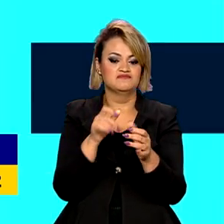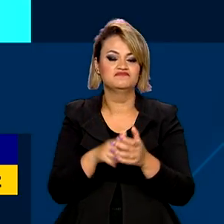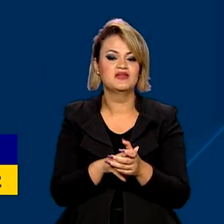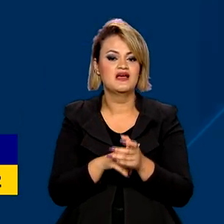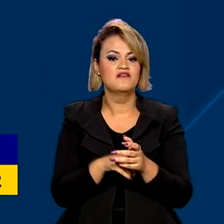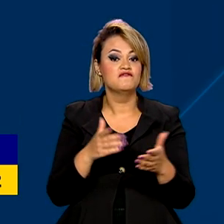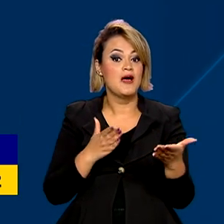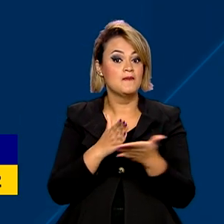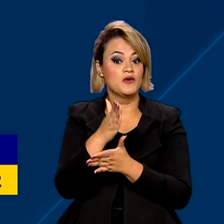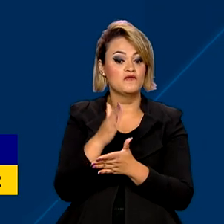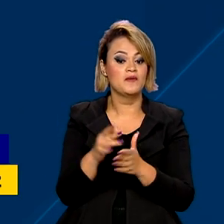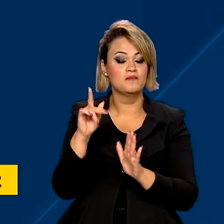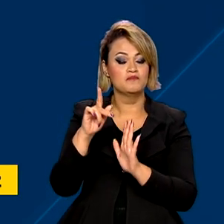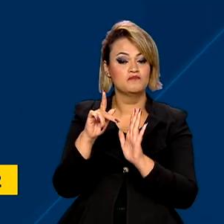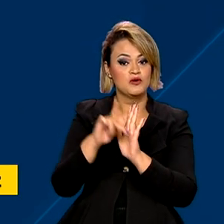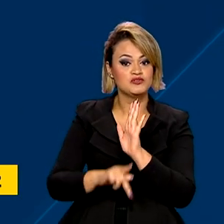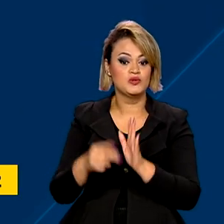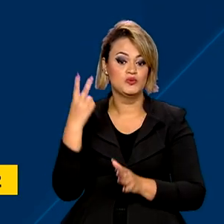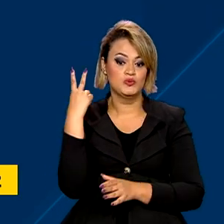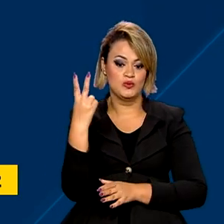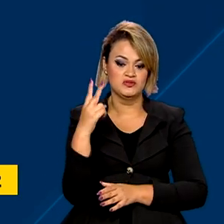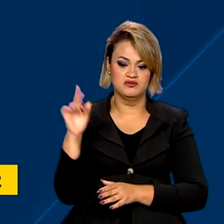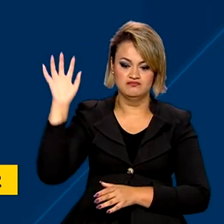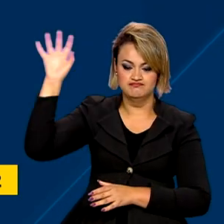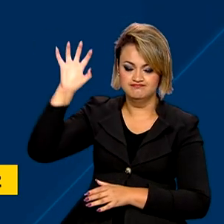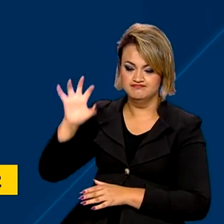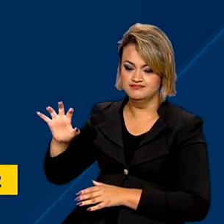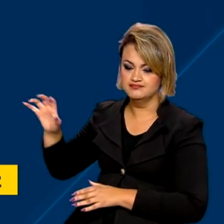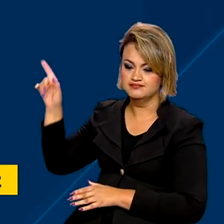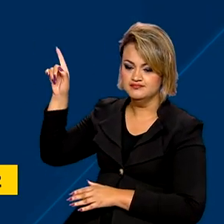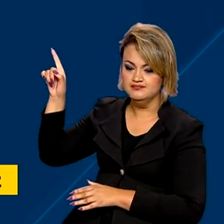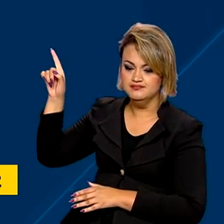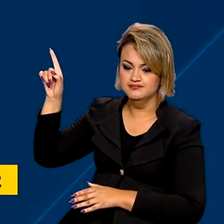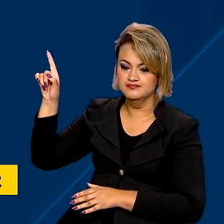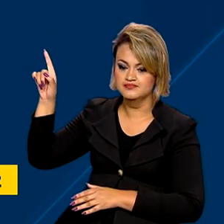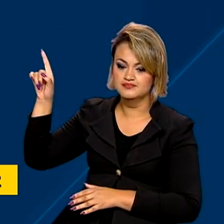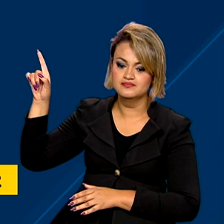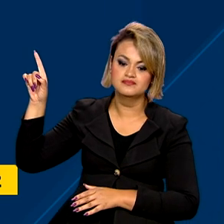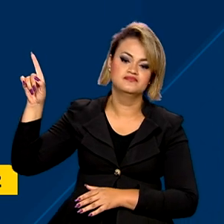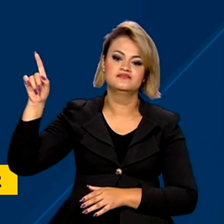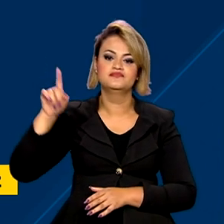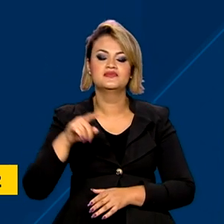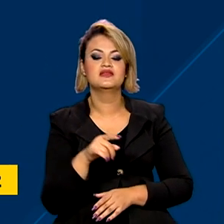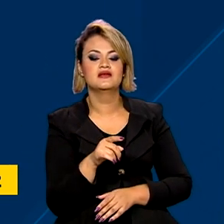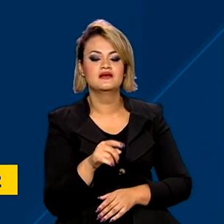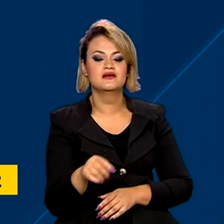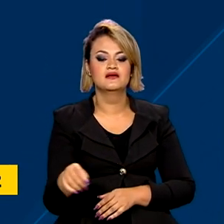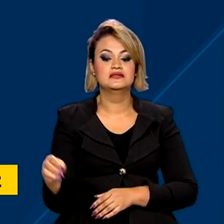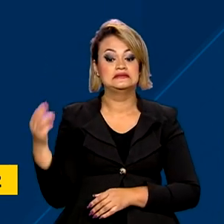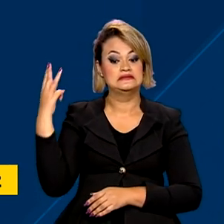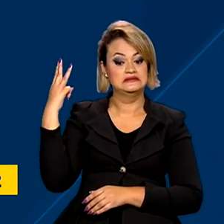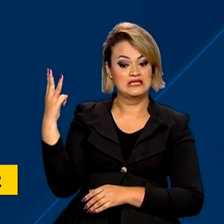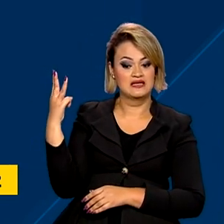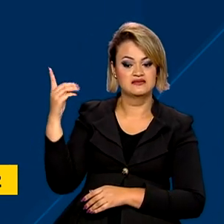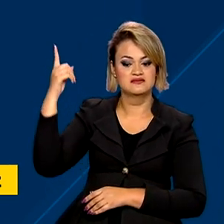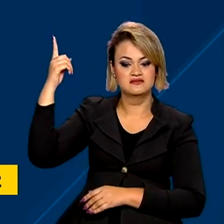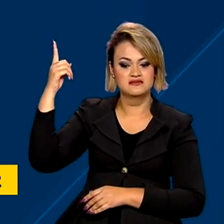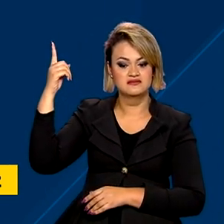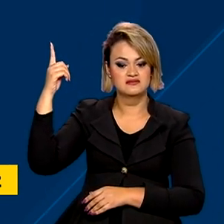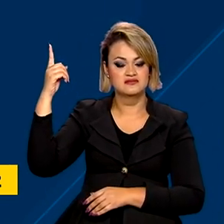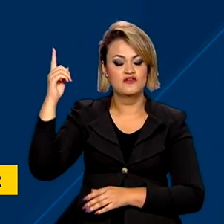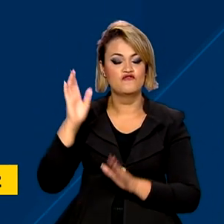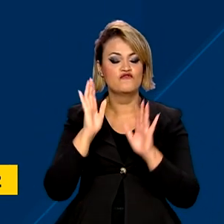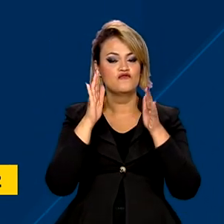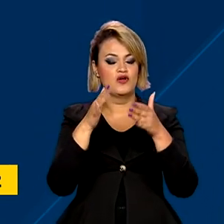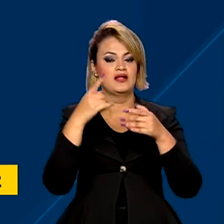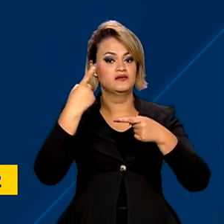Serão aprovados dois projetos por região do país. Entre os selecionados vão ser pelo menos três obras